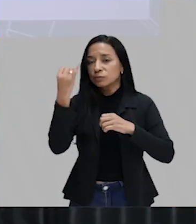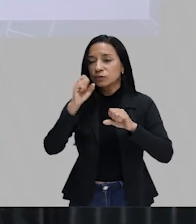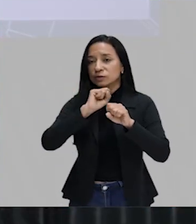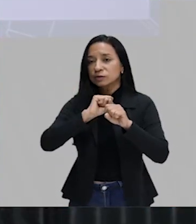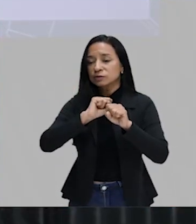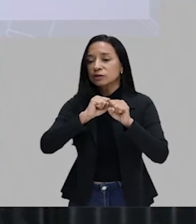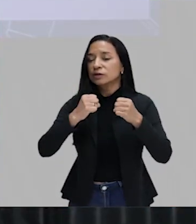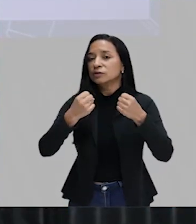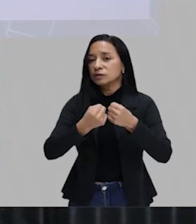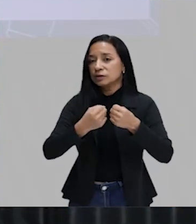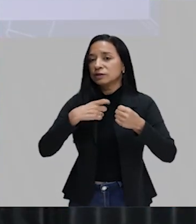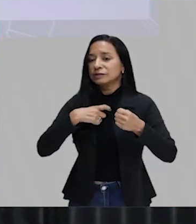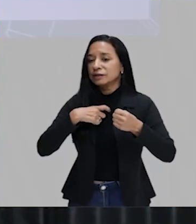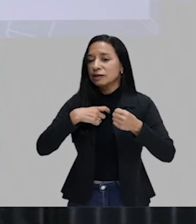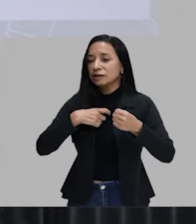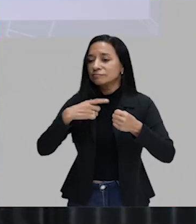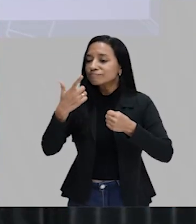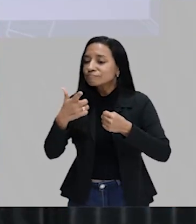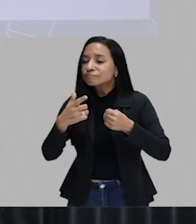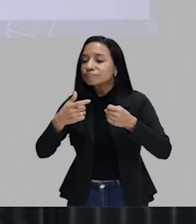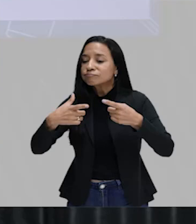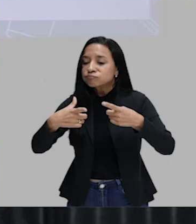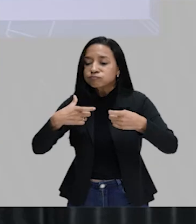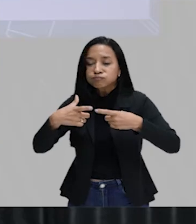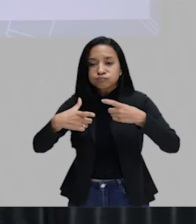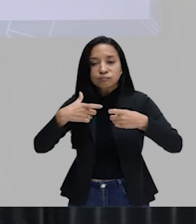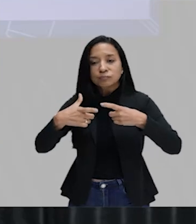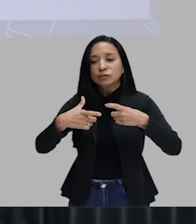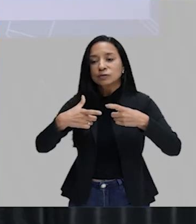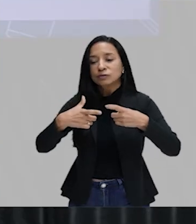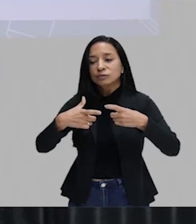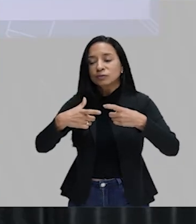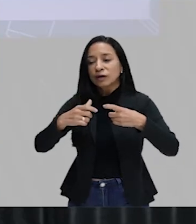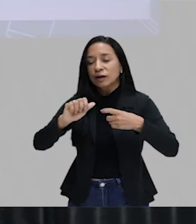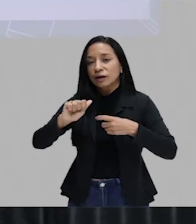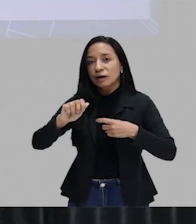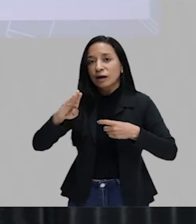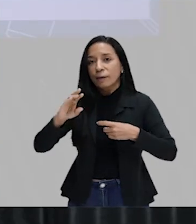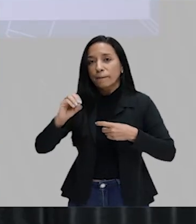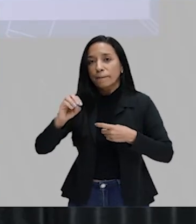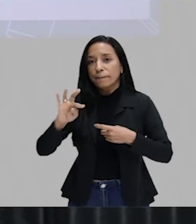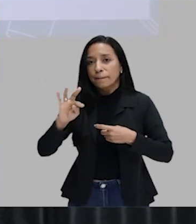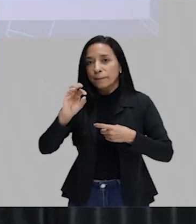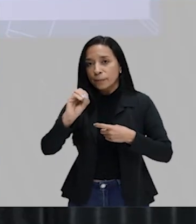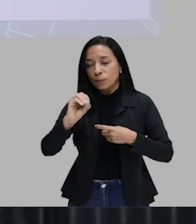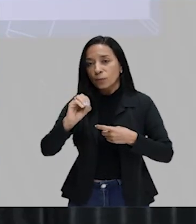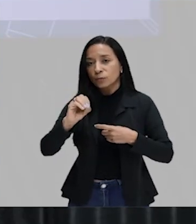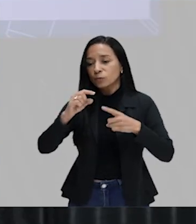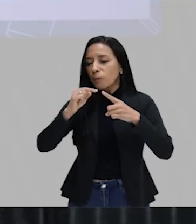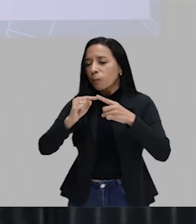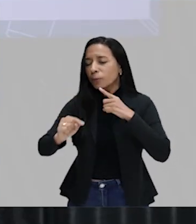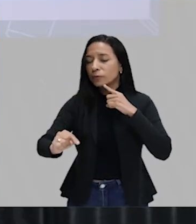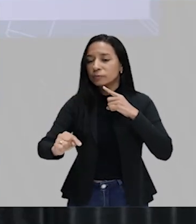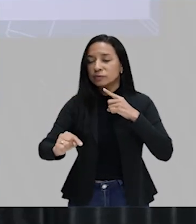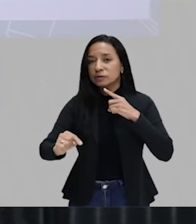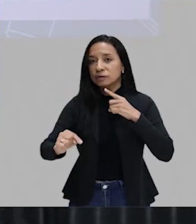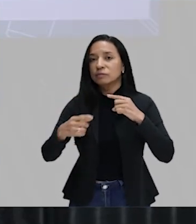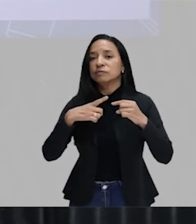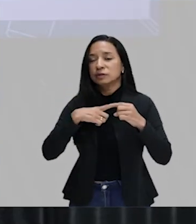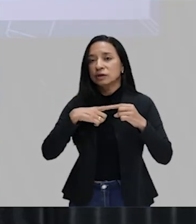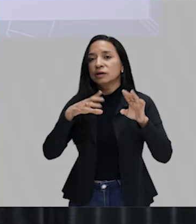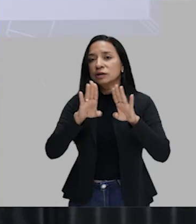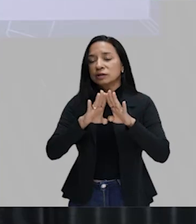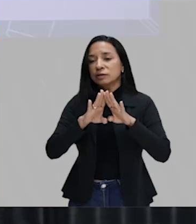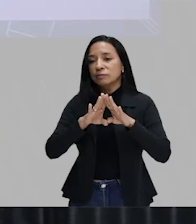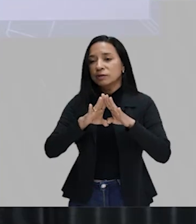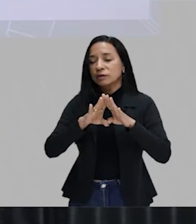desarmamento ou armamento. Nós temos aborto, legalização ou proibição. Nós temos, o mais?